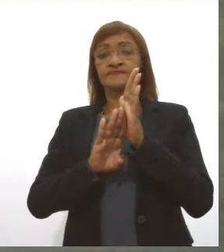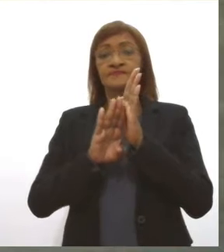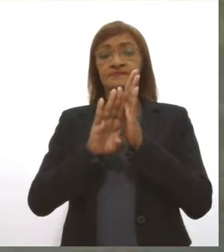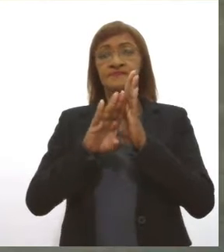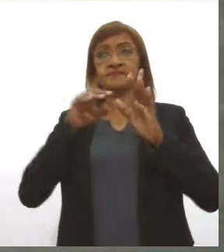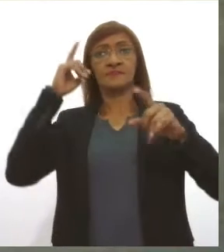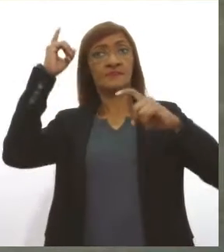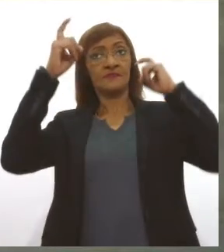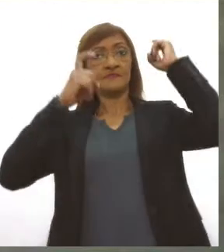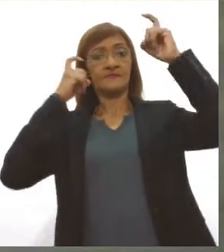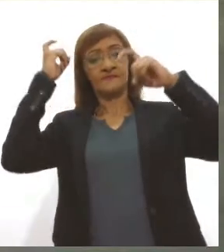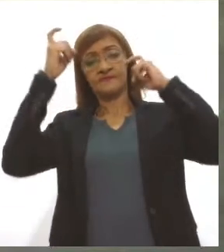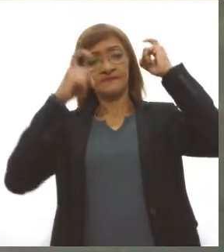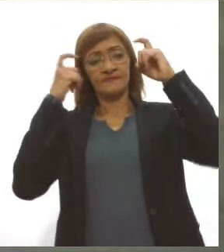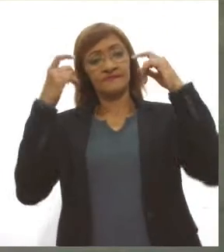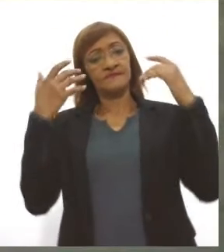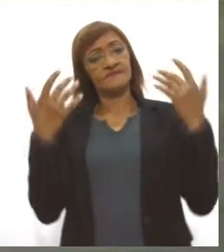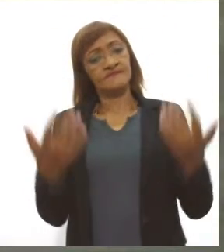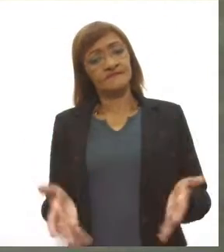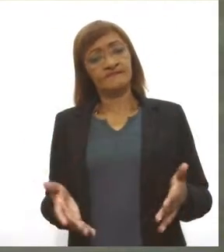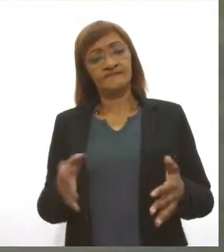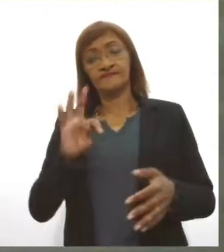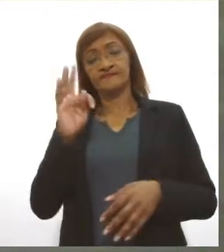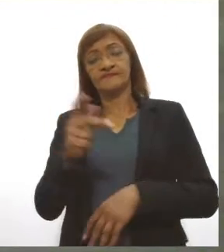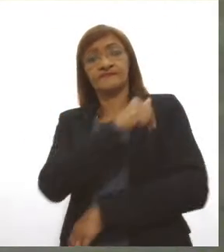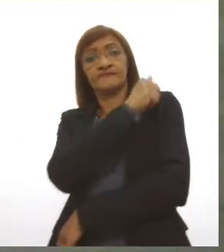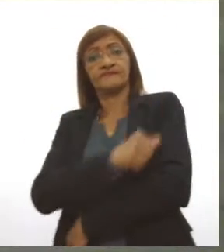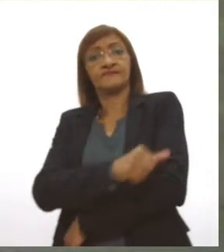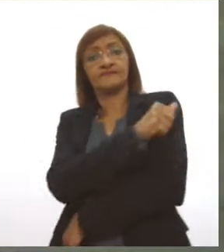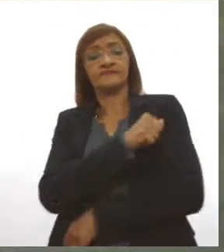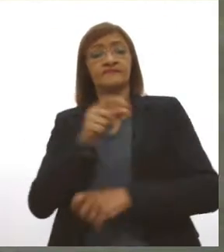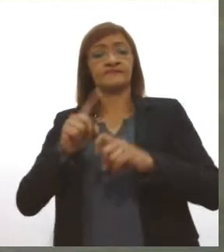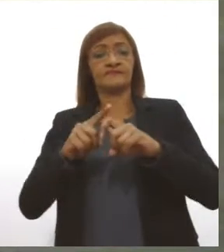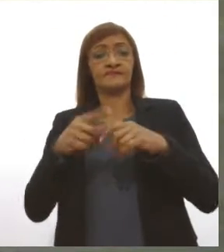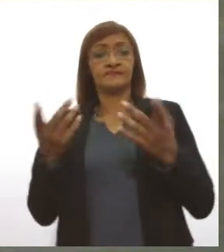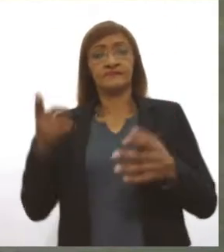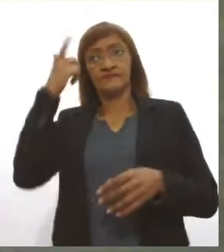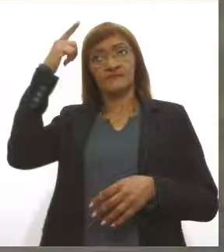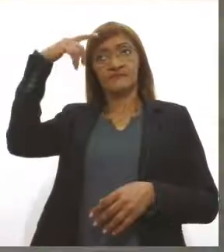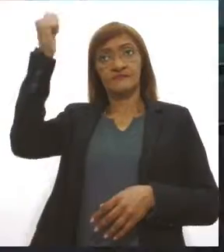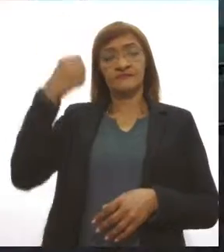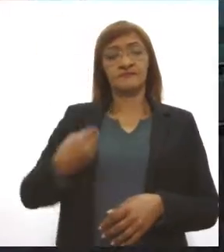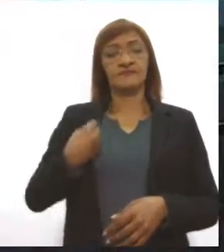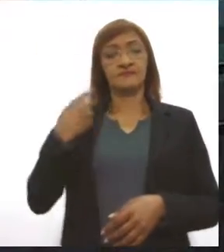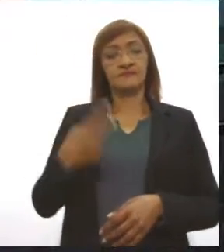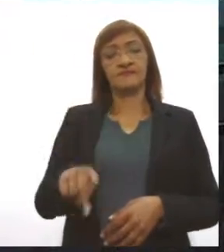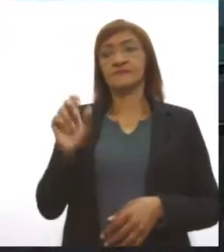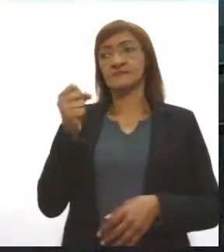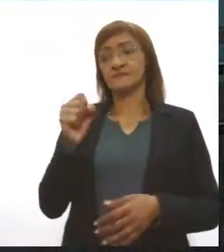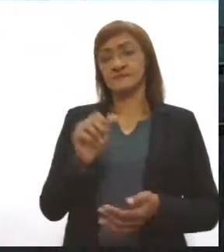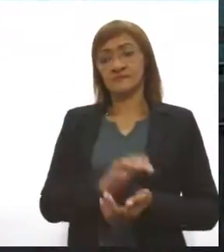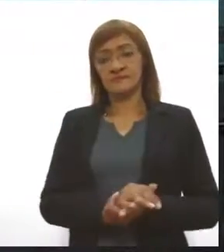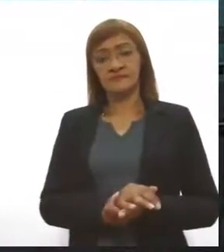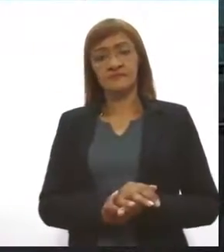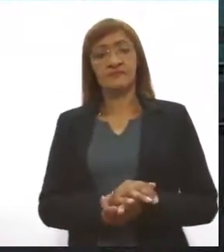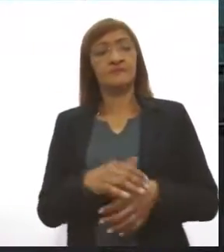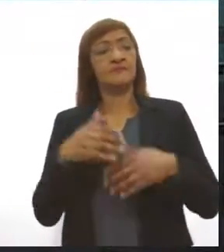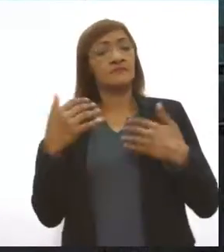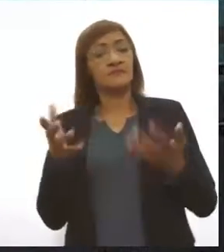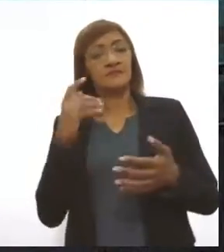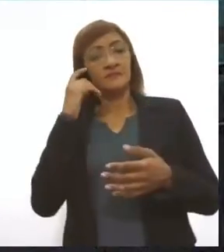bastante os profissionais de saúde e também as autoridades sanitárias. Júnior, em relação à